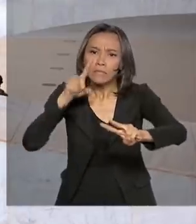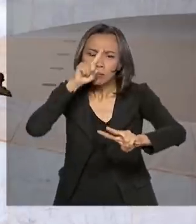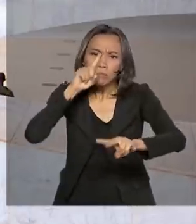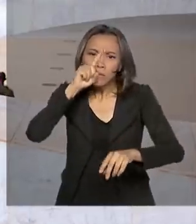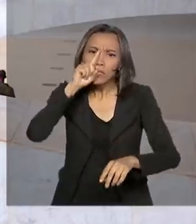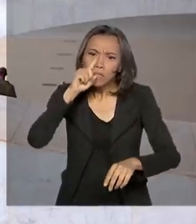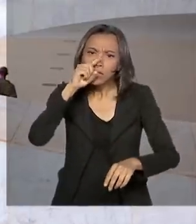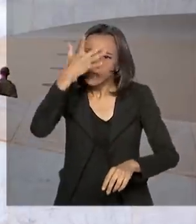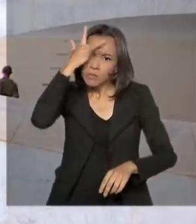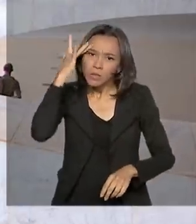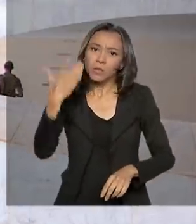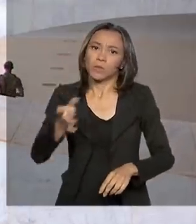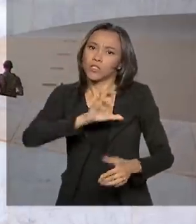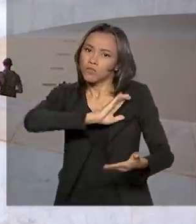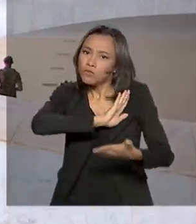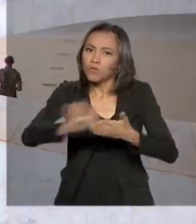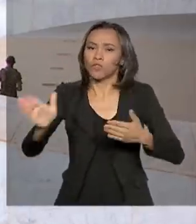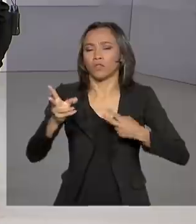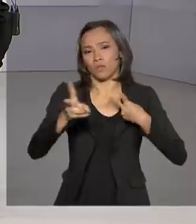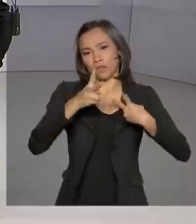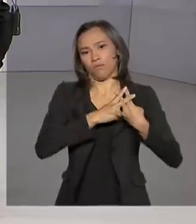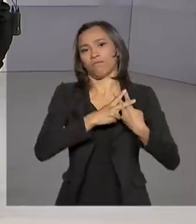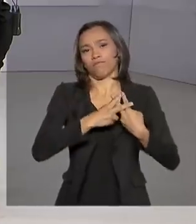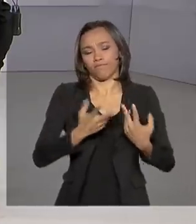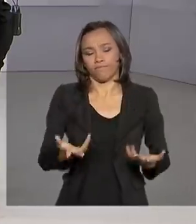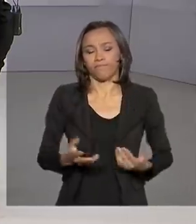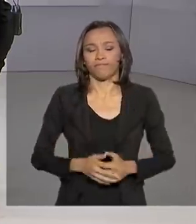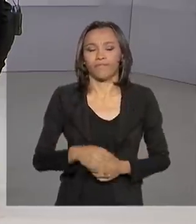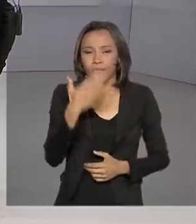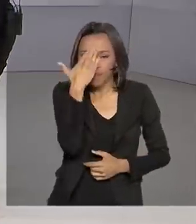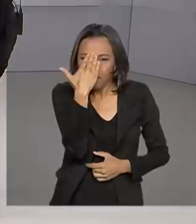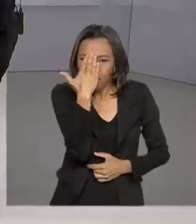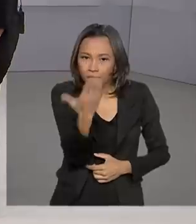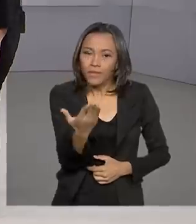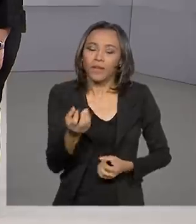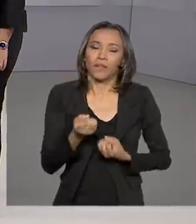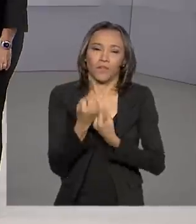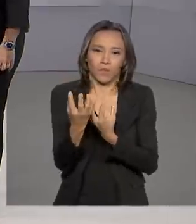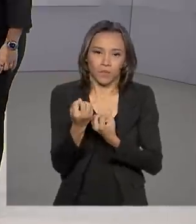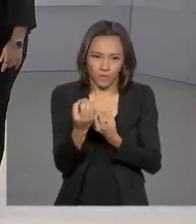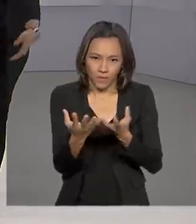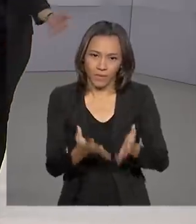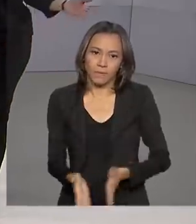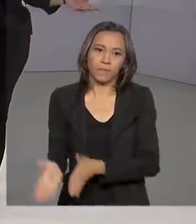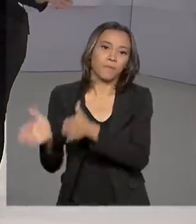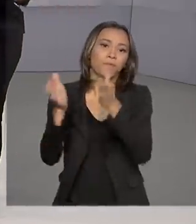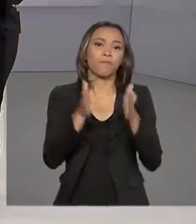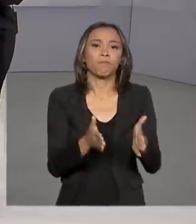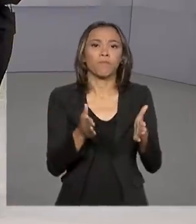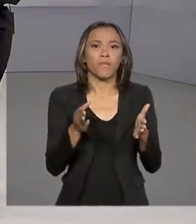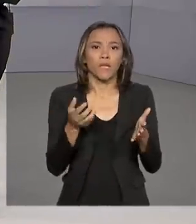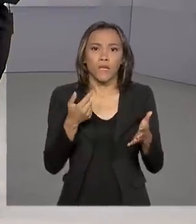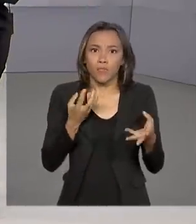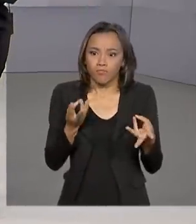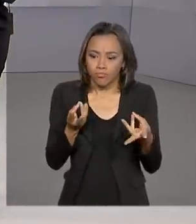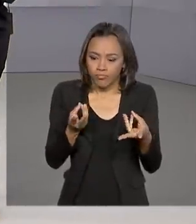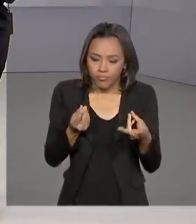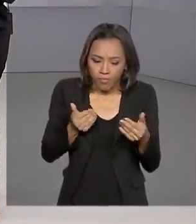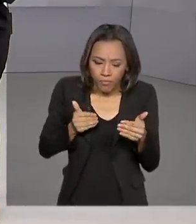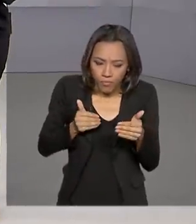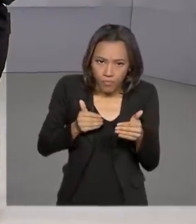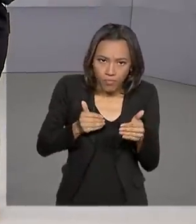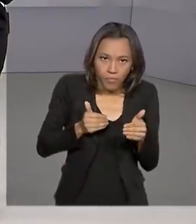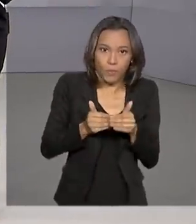perigosos. Viu, Renata? Volto com você. Tá certo, Selma. Obrigada pelas suas informações. Contagem regressiva para as